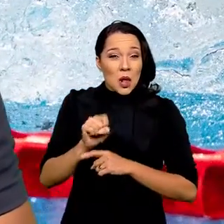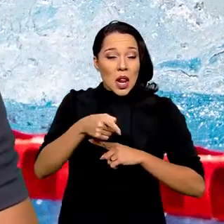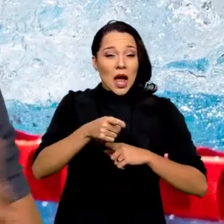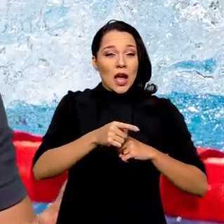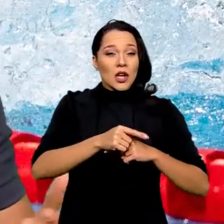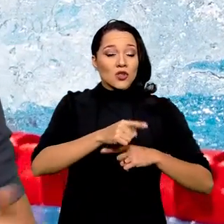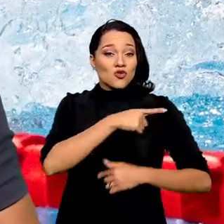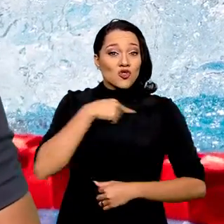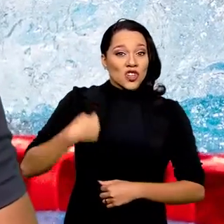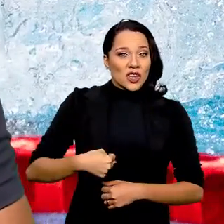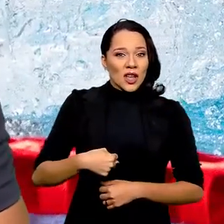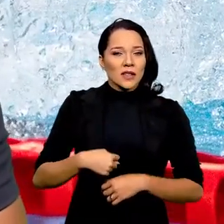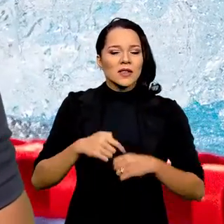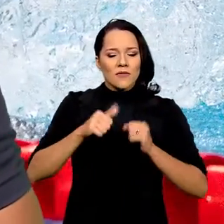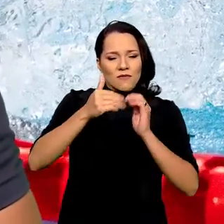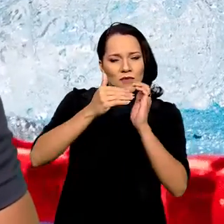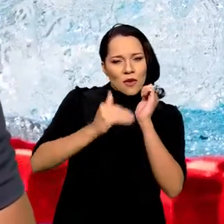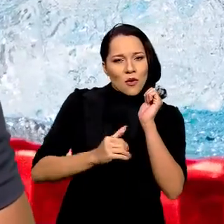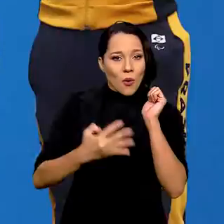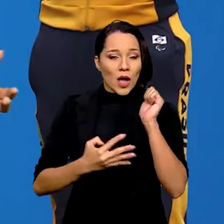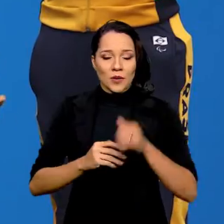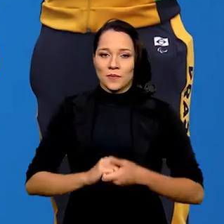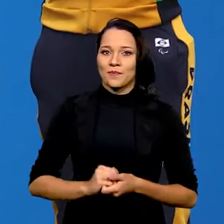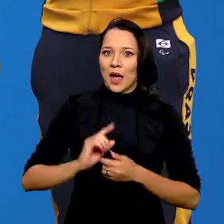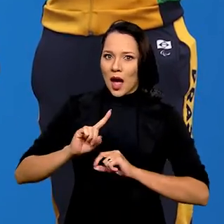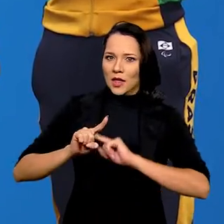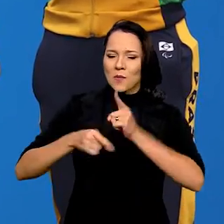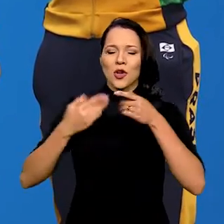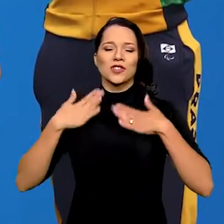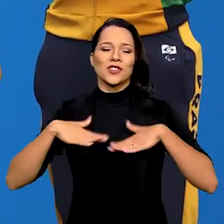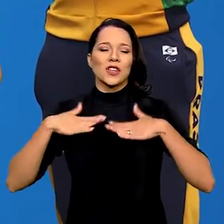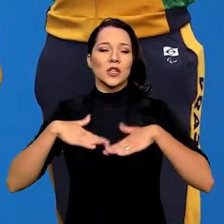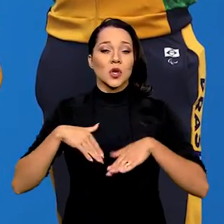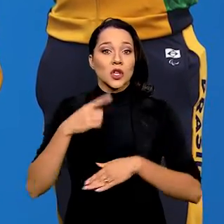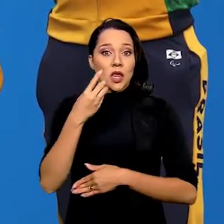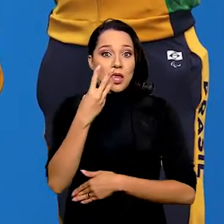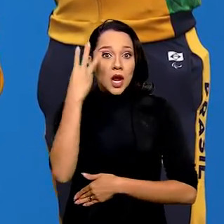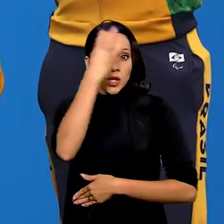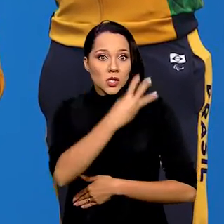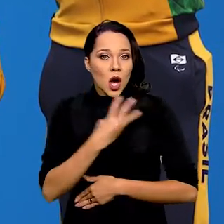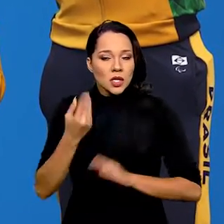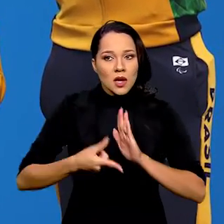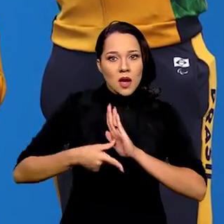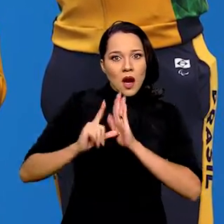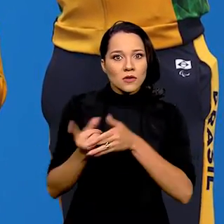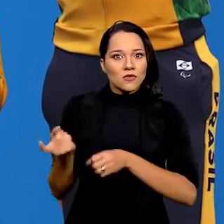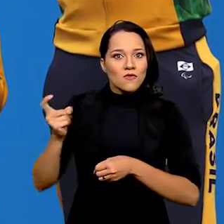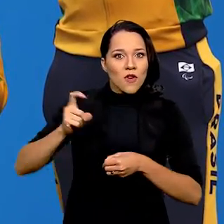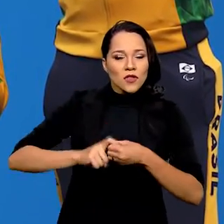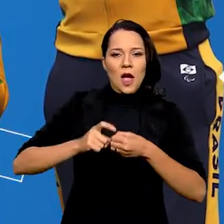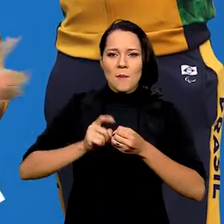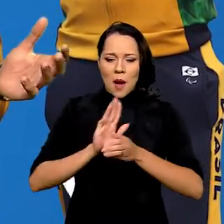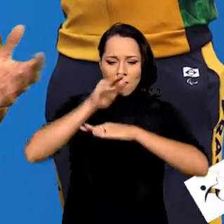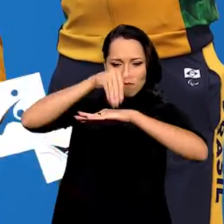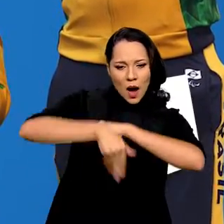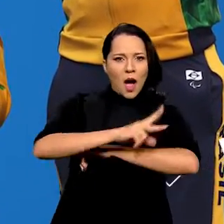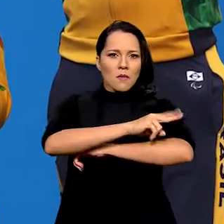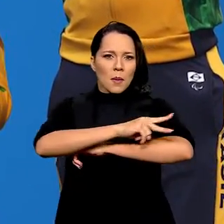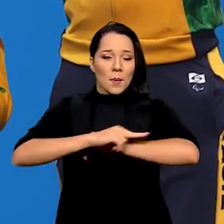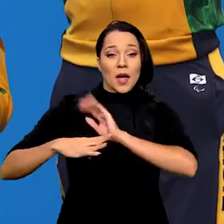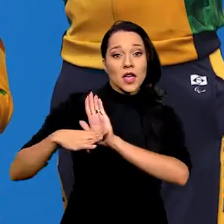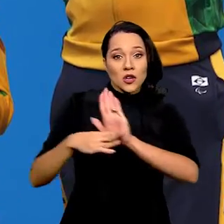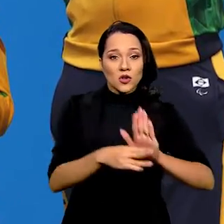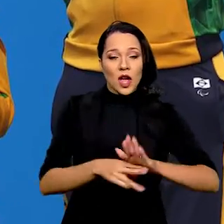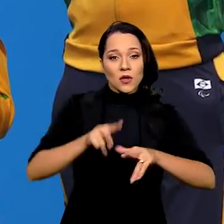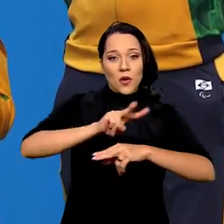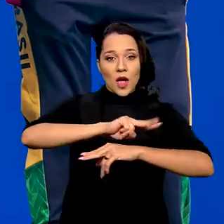chinês, que ficou em quarto lugar. Aí depois ele descansou só 3 horinhas antes de voltar pra água e ajudar